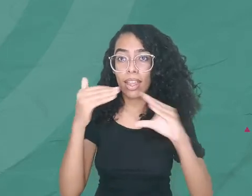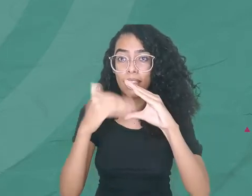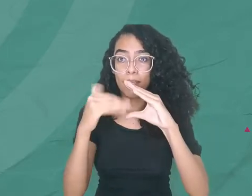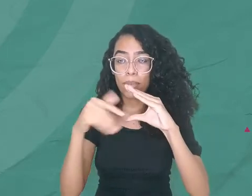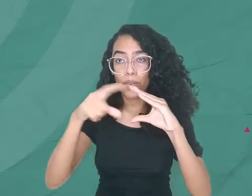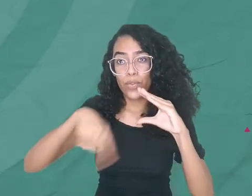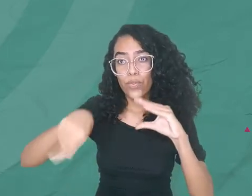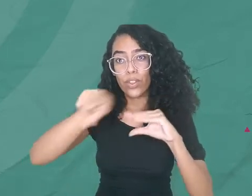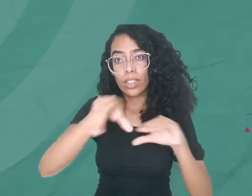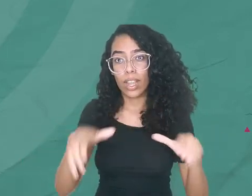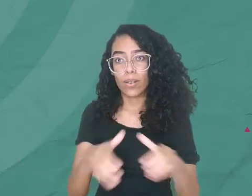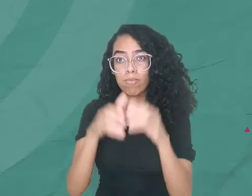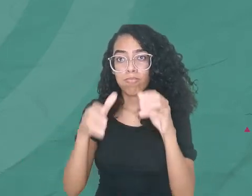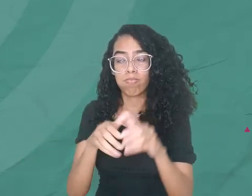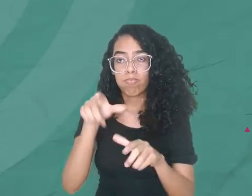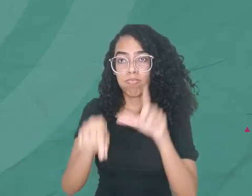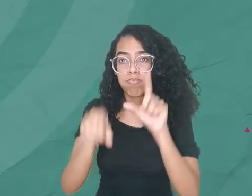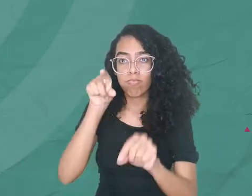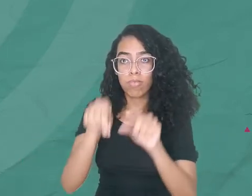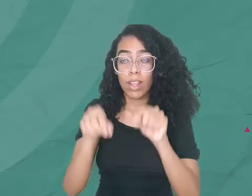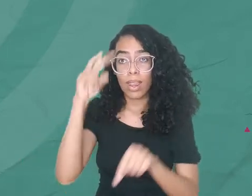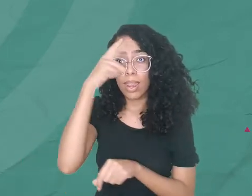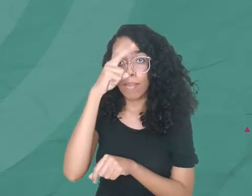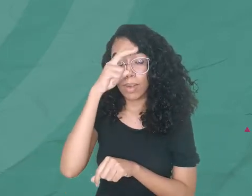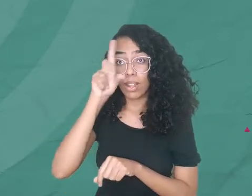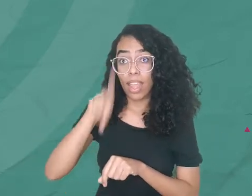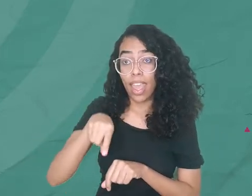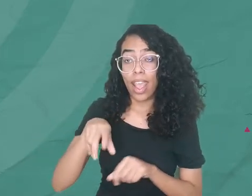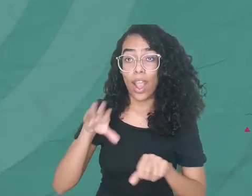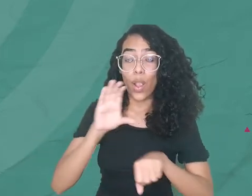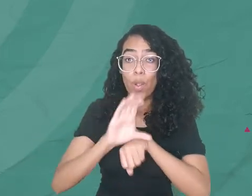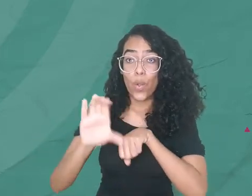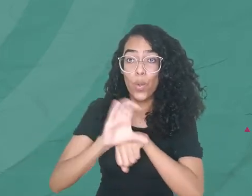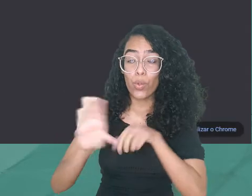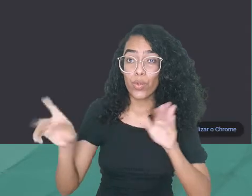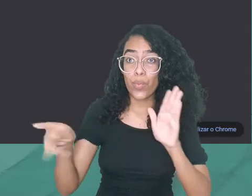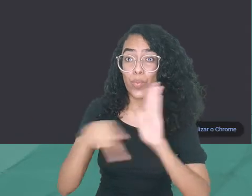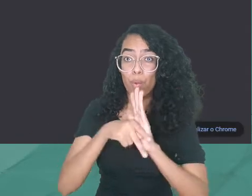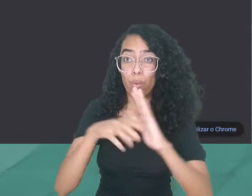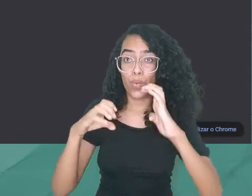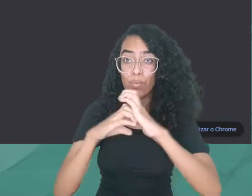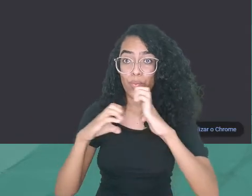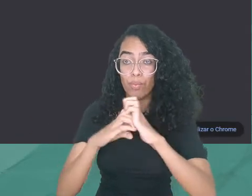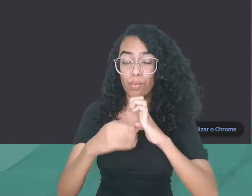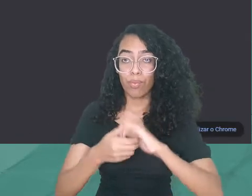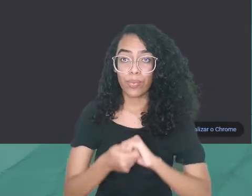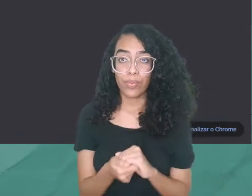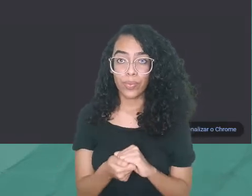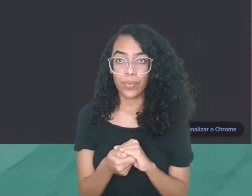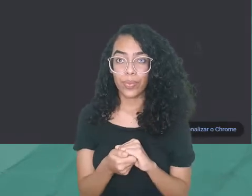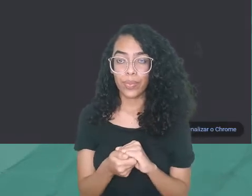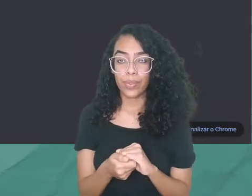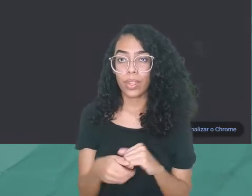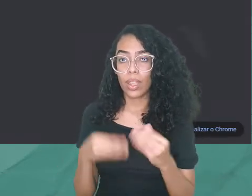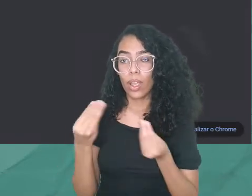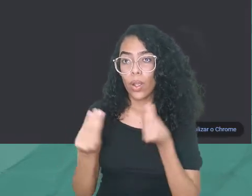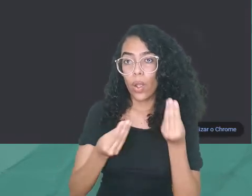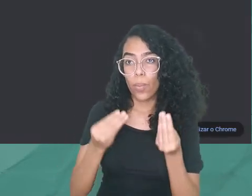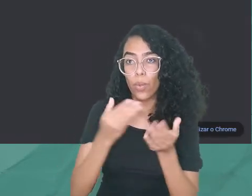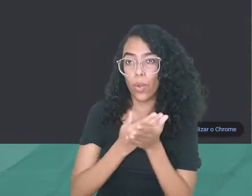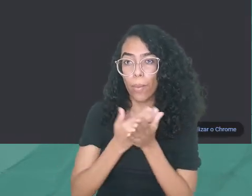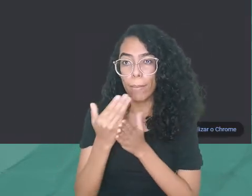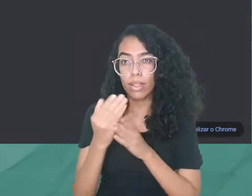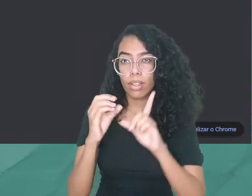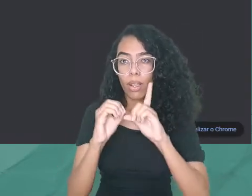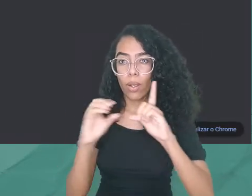lembrando que esse ambiente é apenas para os alunos dos cursos oferecidos pelo CCBJ. Para ter acesso ao ambiente, você deve entrar no seu